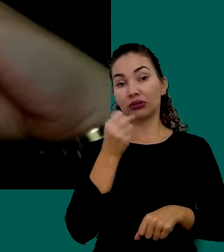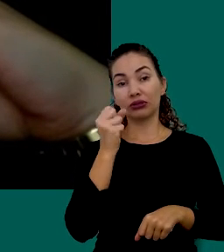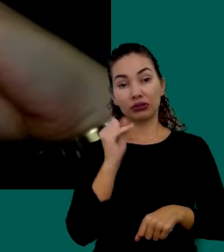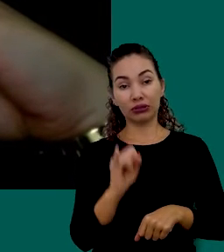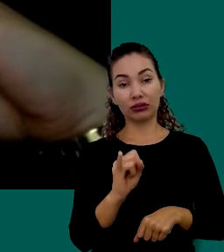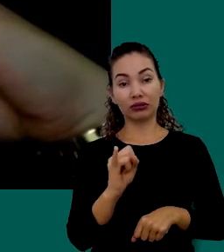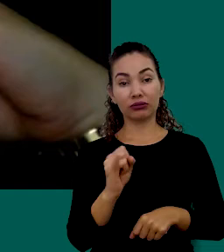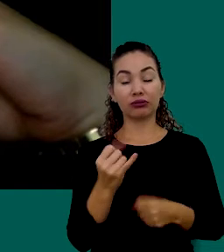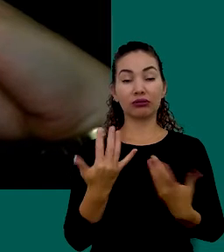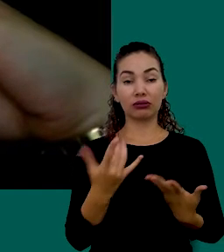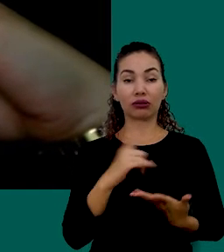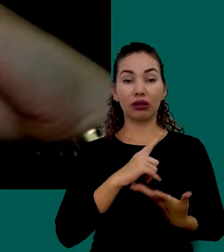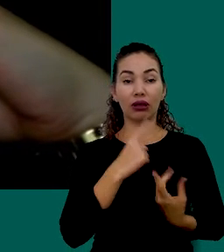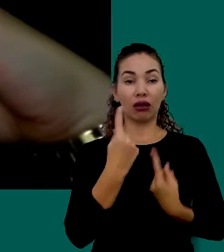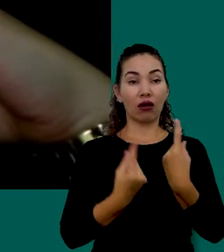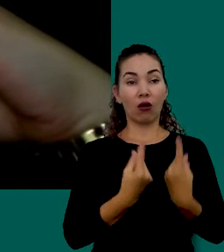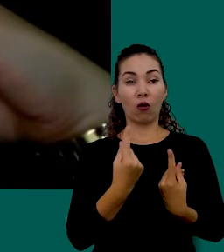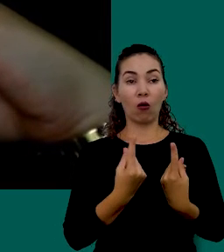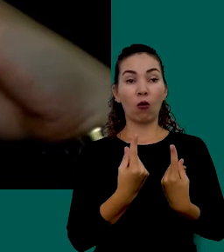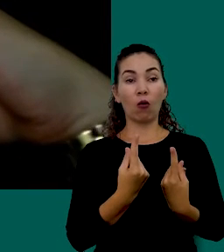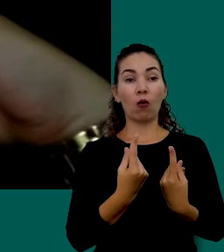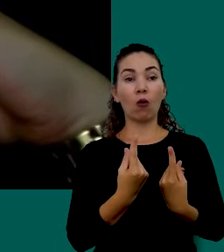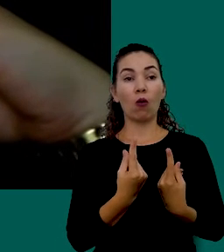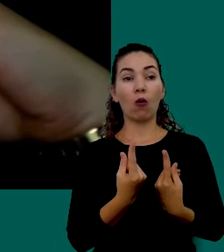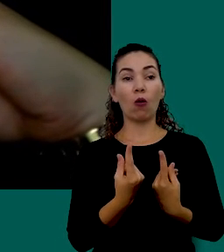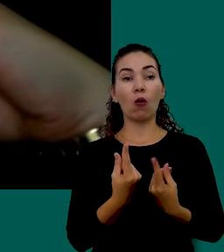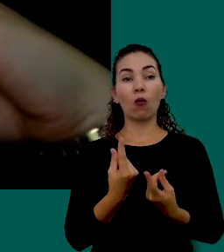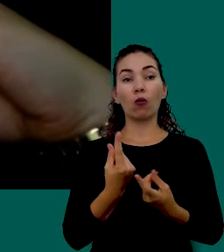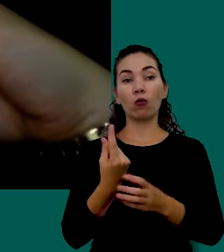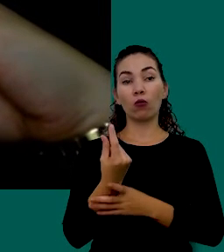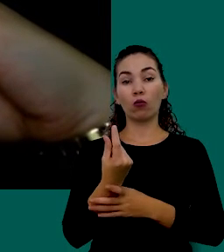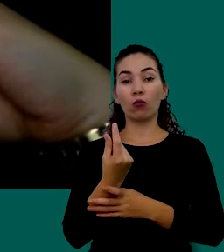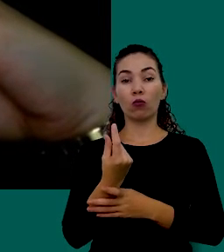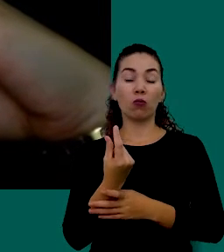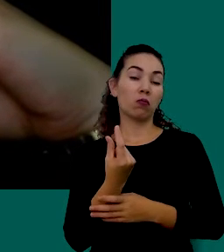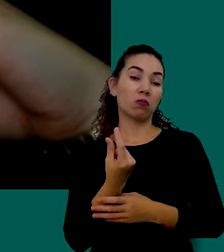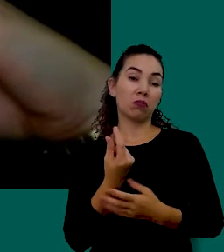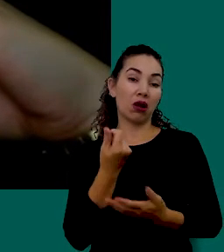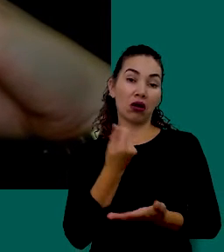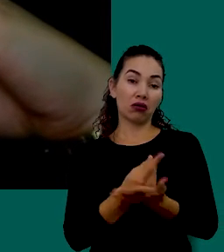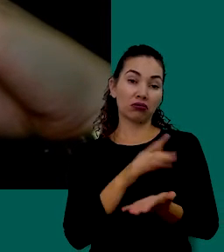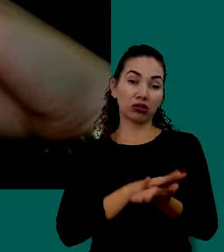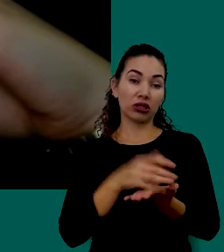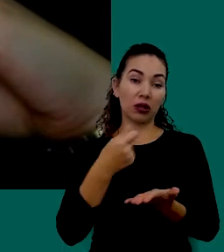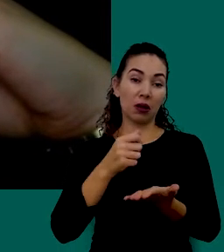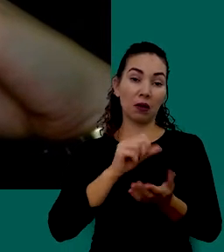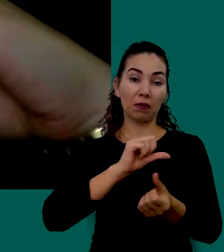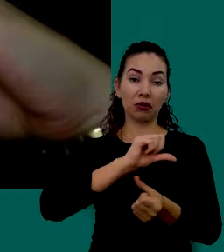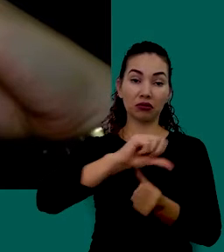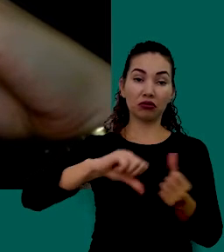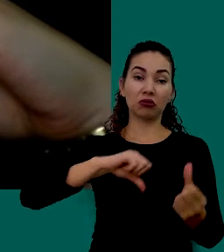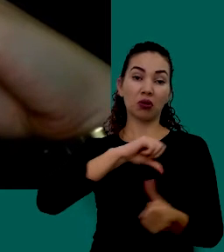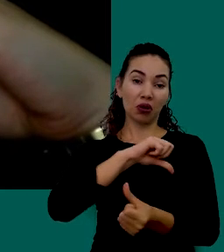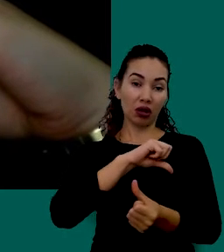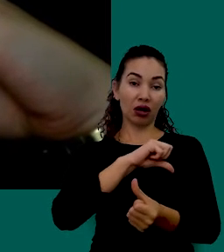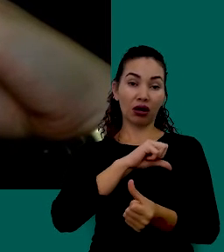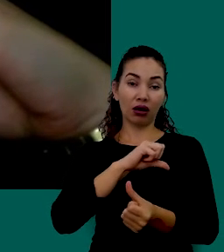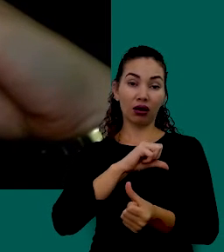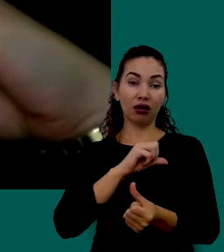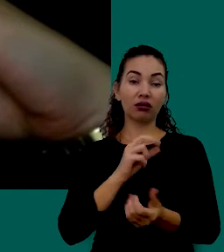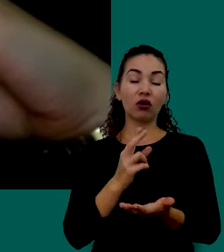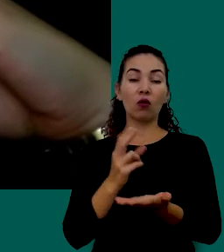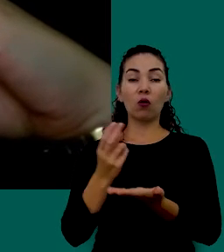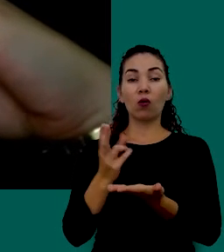De Repente Tem Algumas Rendas Que Precisam Ser Substituídas Por Outras Então Manter Um Fluxo De